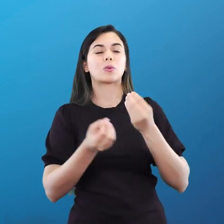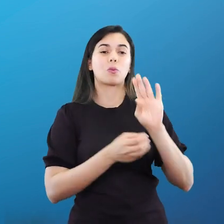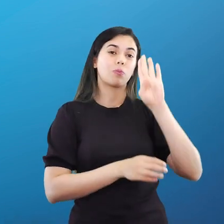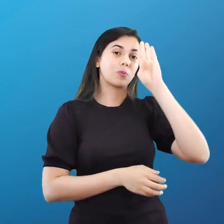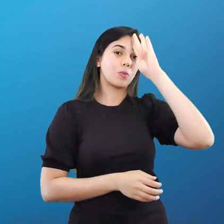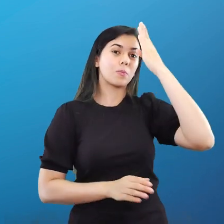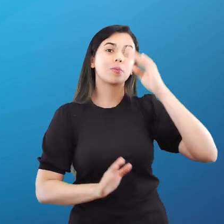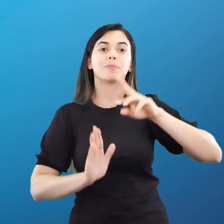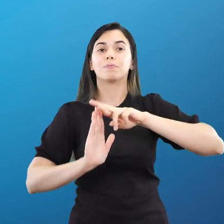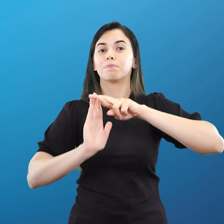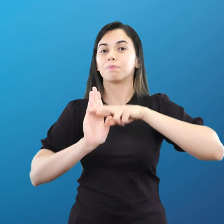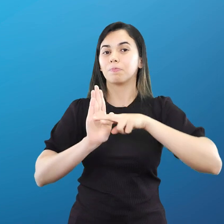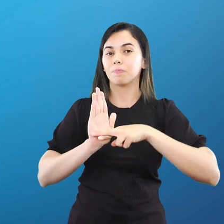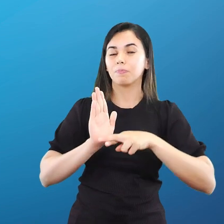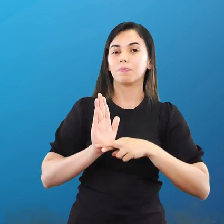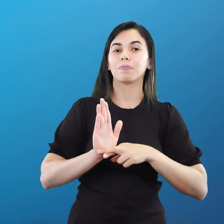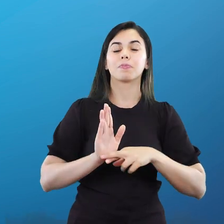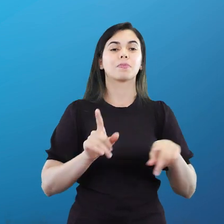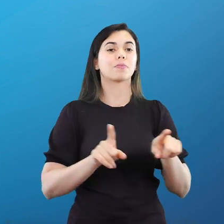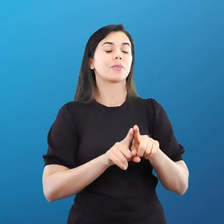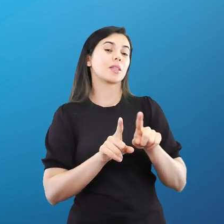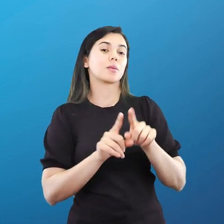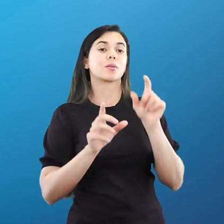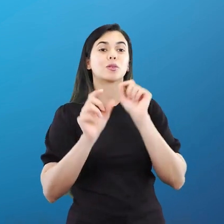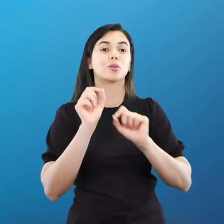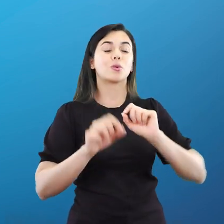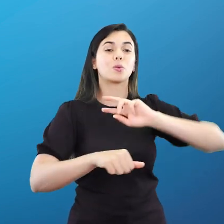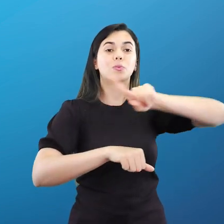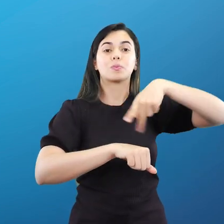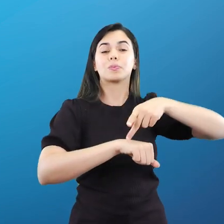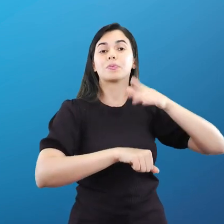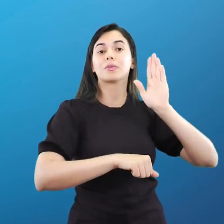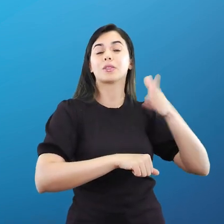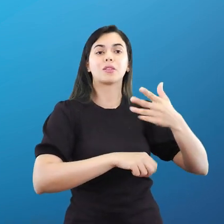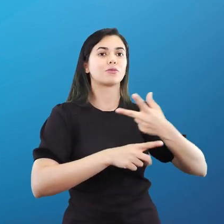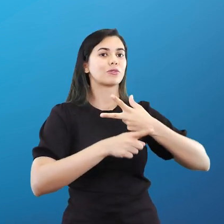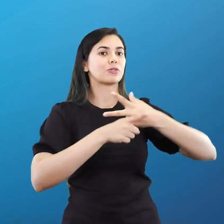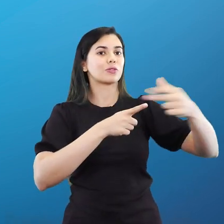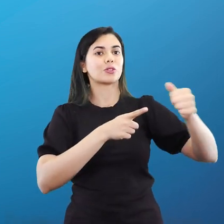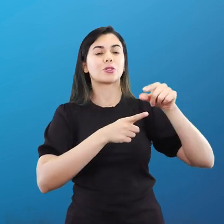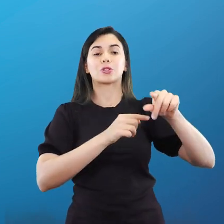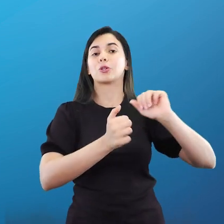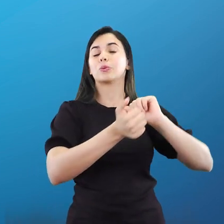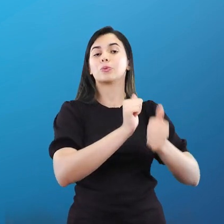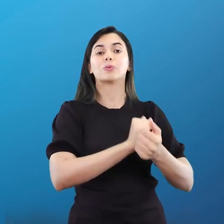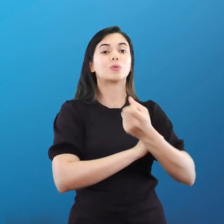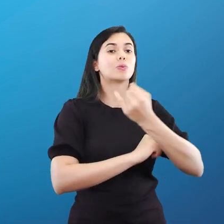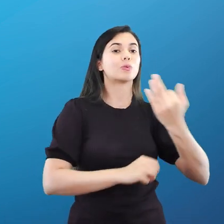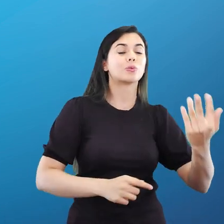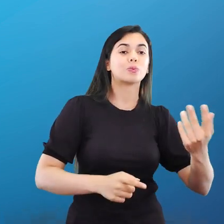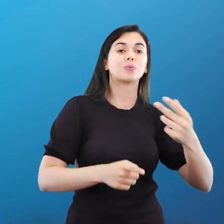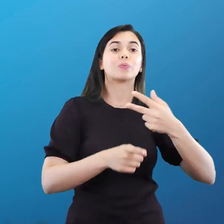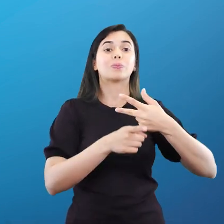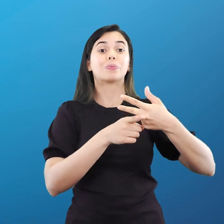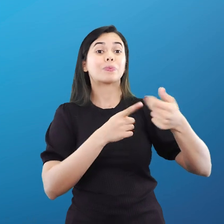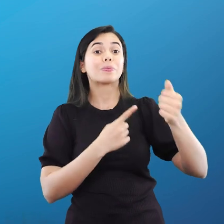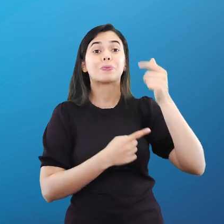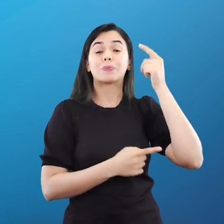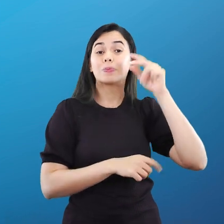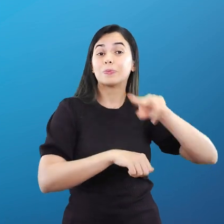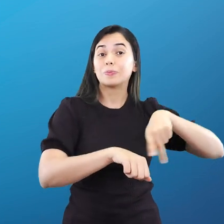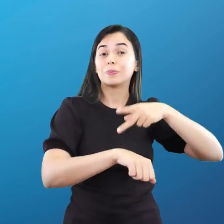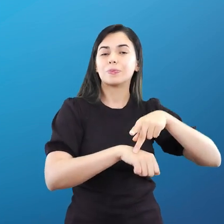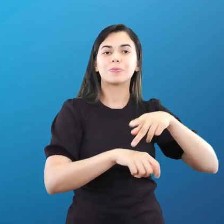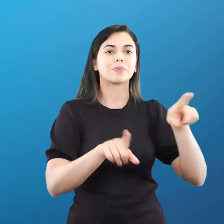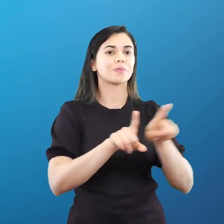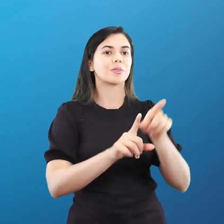principais regras, países que mais vezes foram campeões naquela modalidade, atletas e